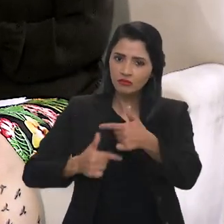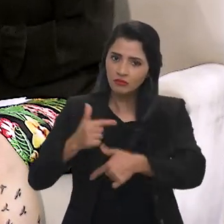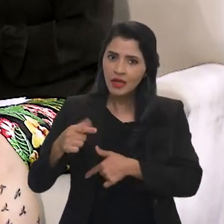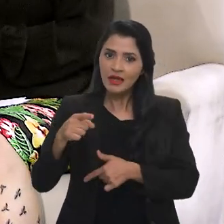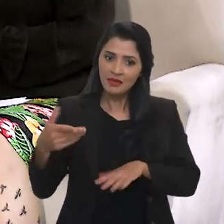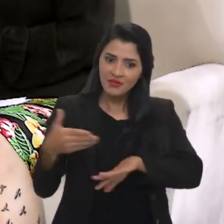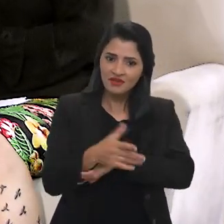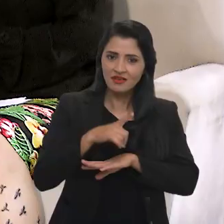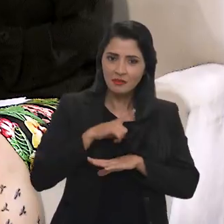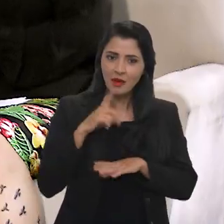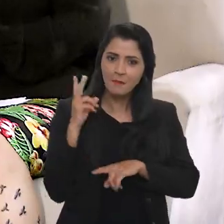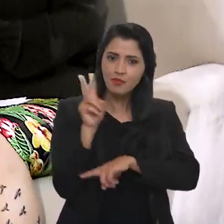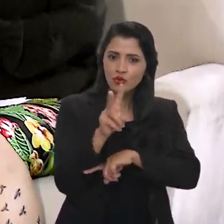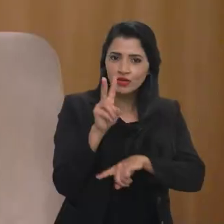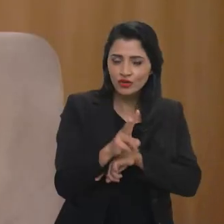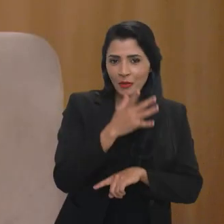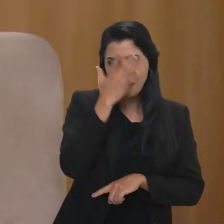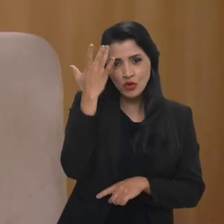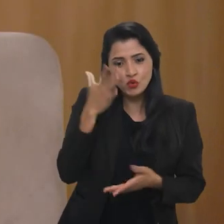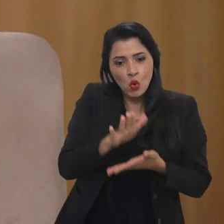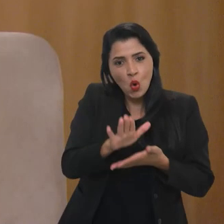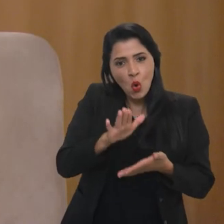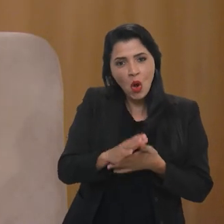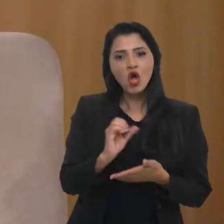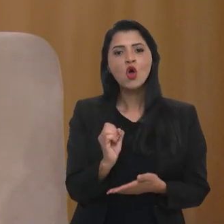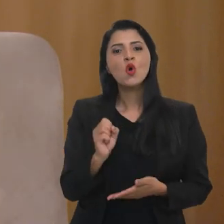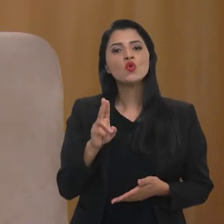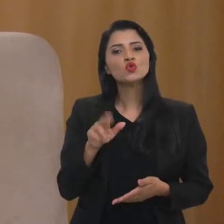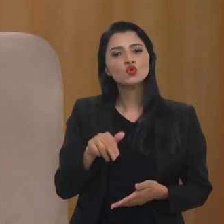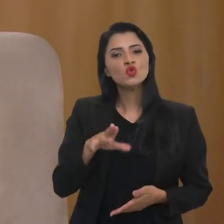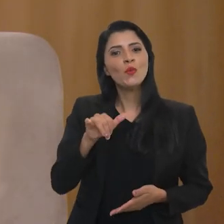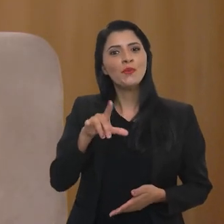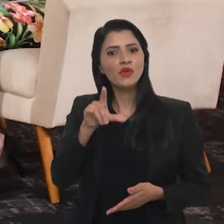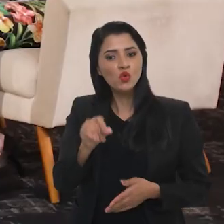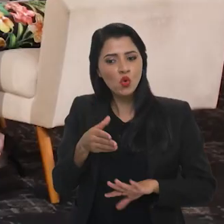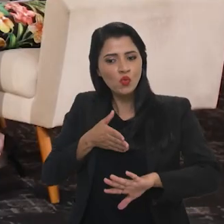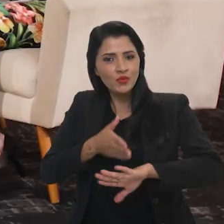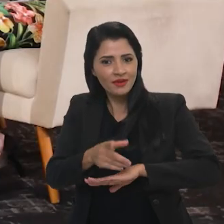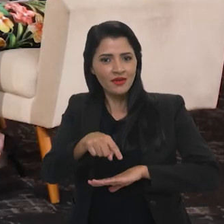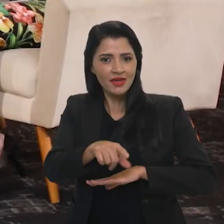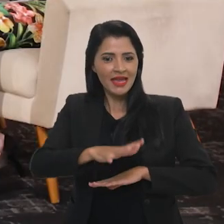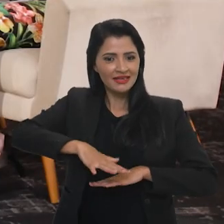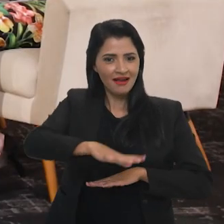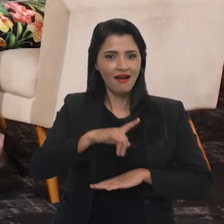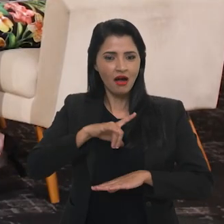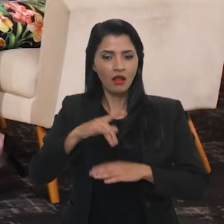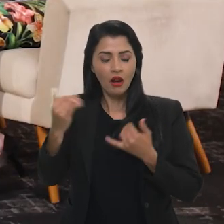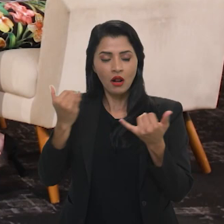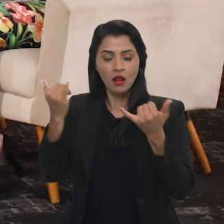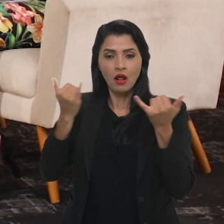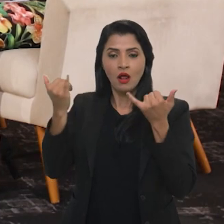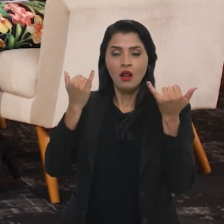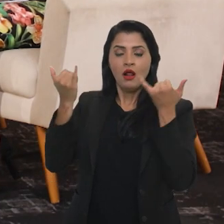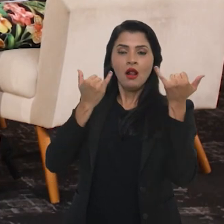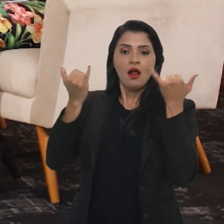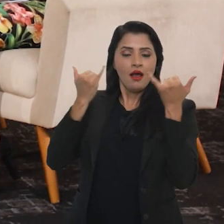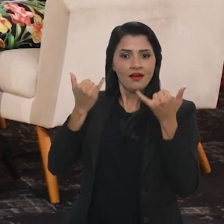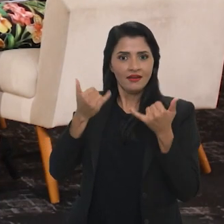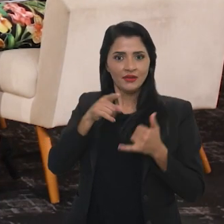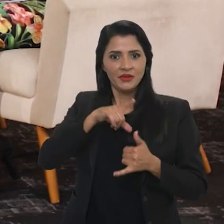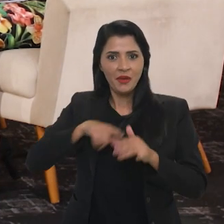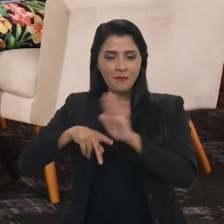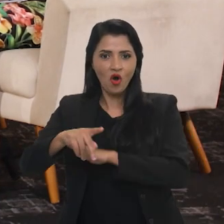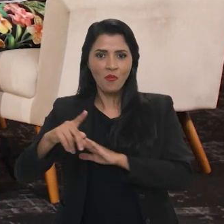como uma parceira para proteger o consumidor quando ele está inserido nesse meio de onde ele recebe essa enxurrada de